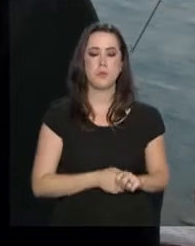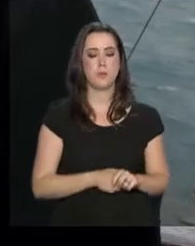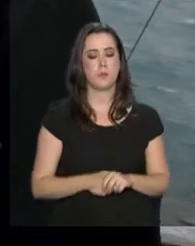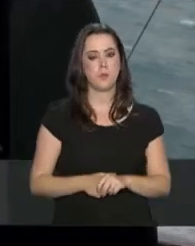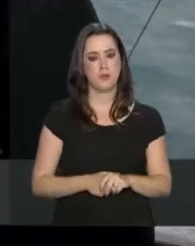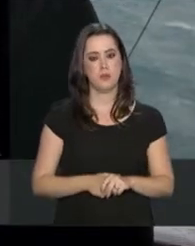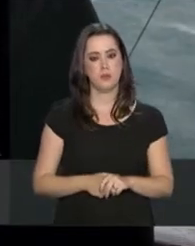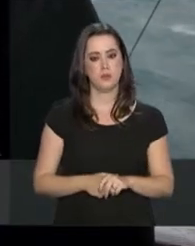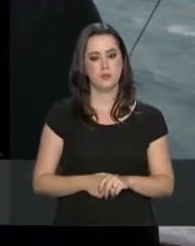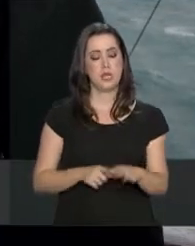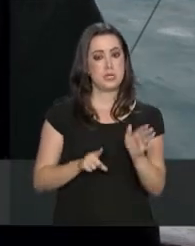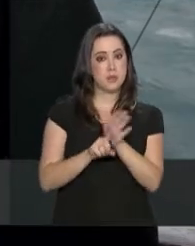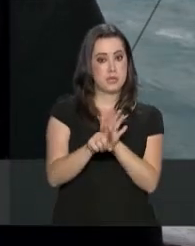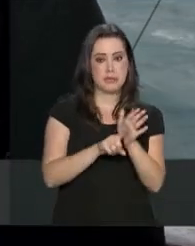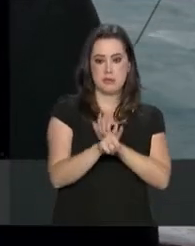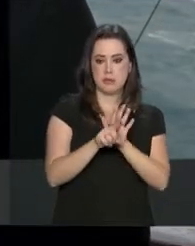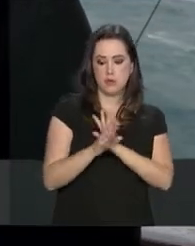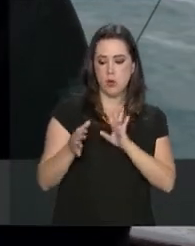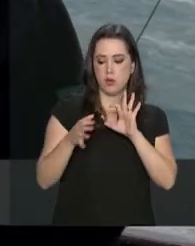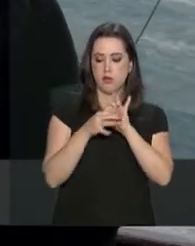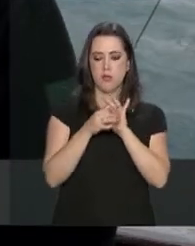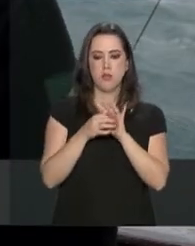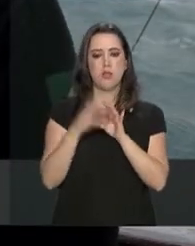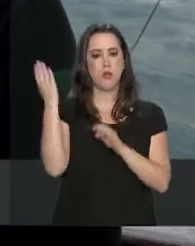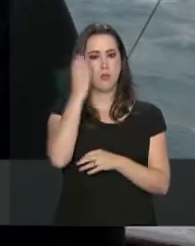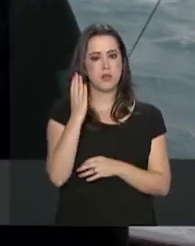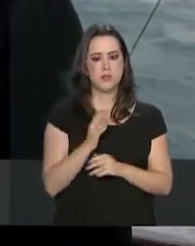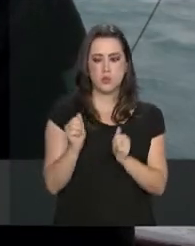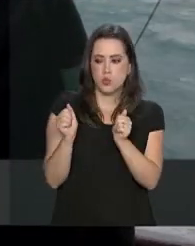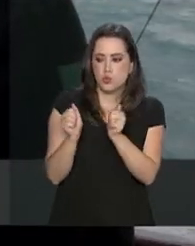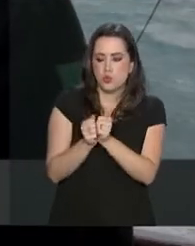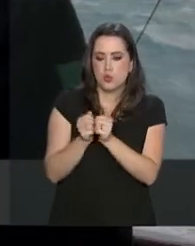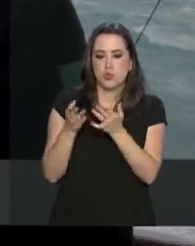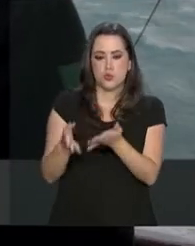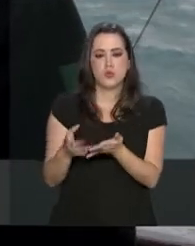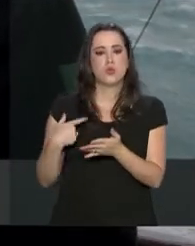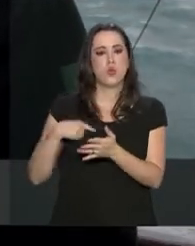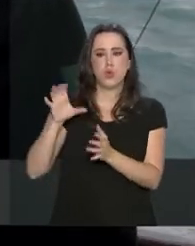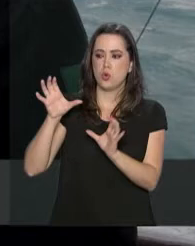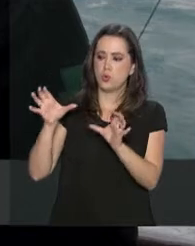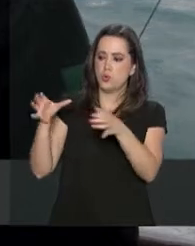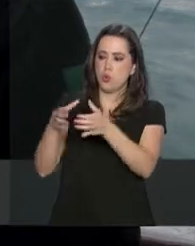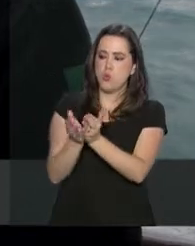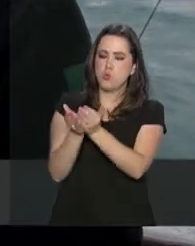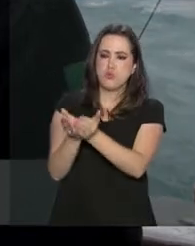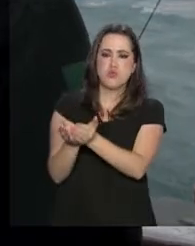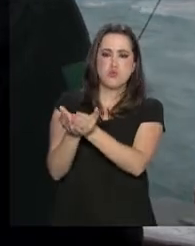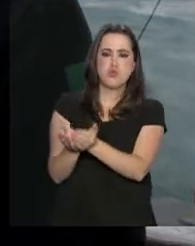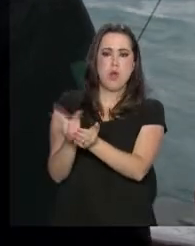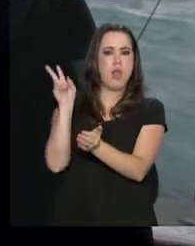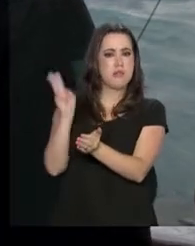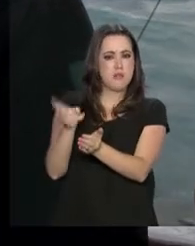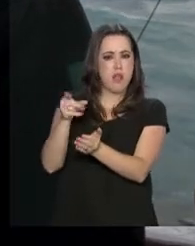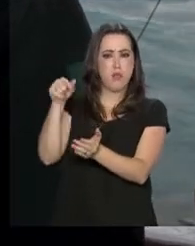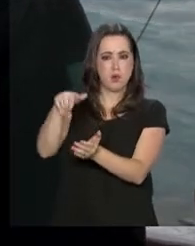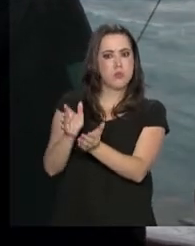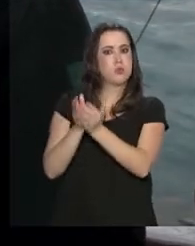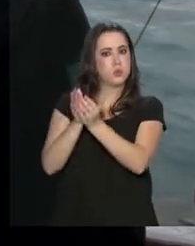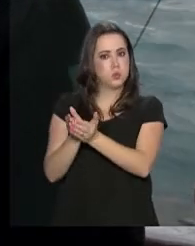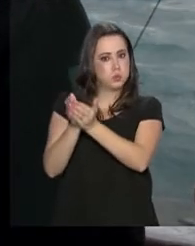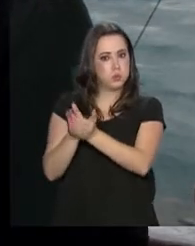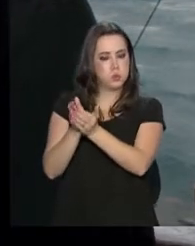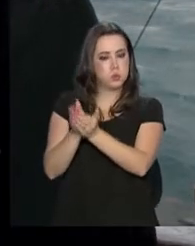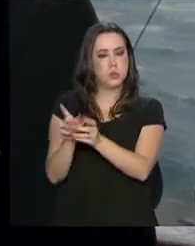pesquisa diversificada, aliada à presença brasileira aqui com a nossa estação durante o ano todo funcionando, ela